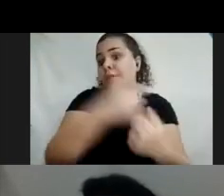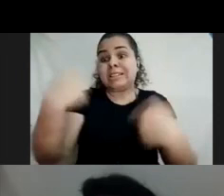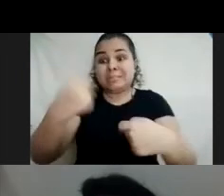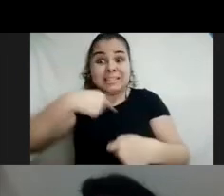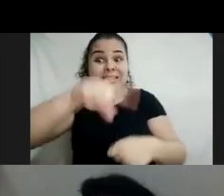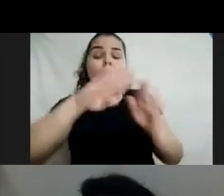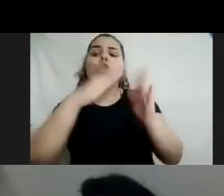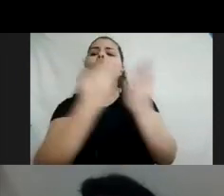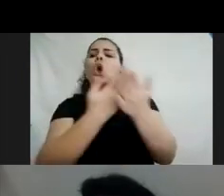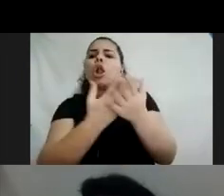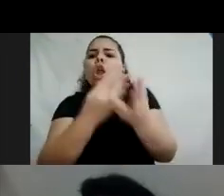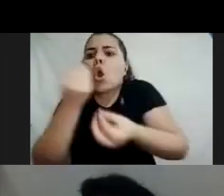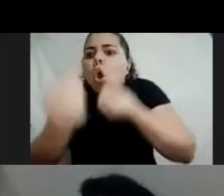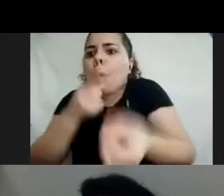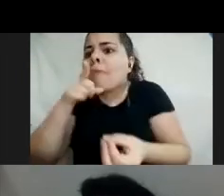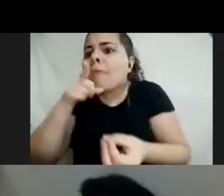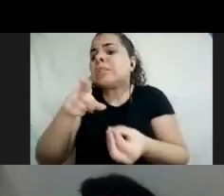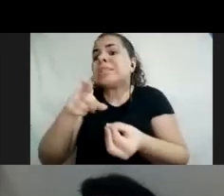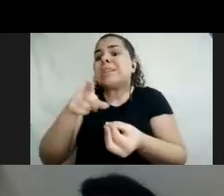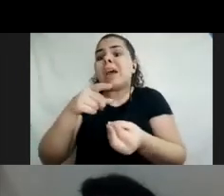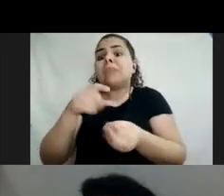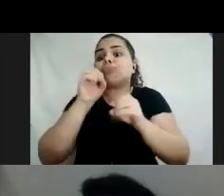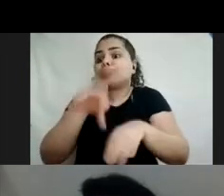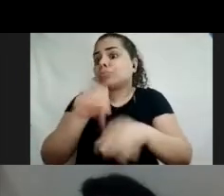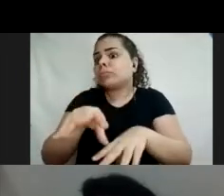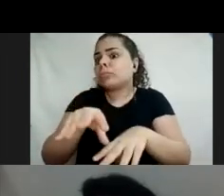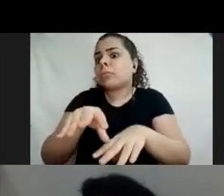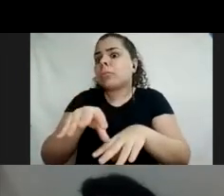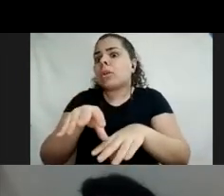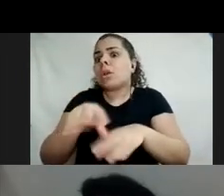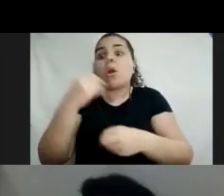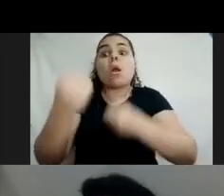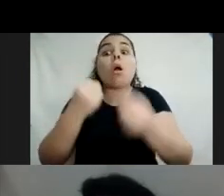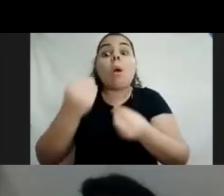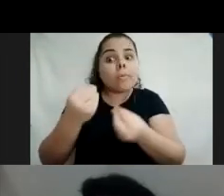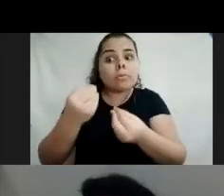como é que você vai dar essa aula sem que ela seja somente expositiva?